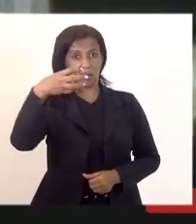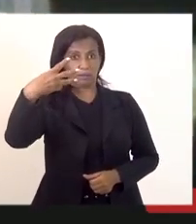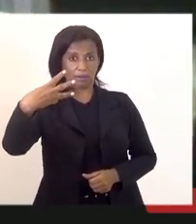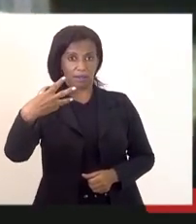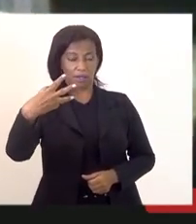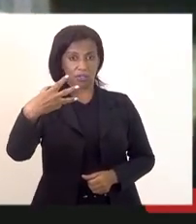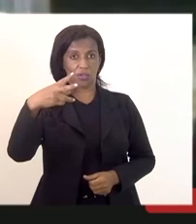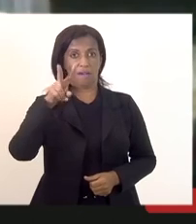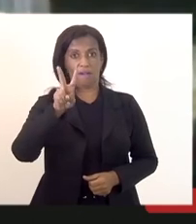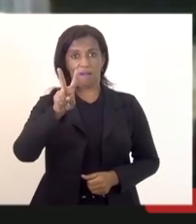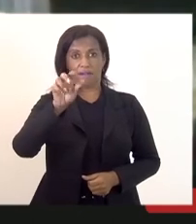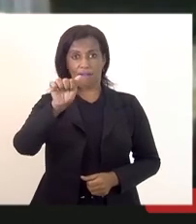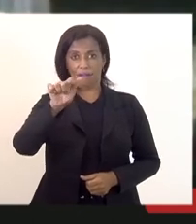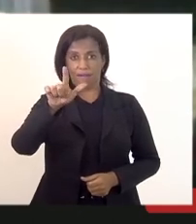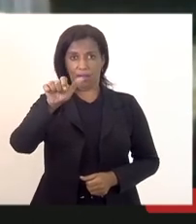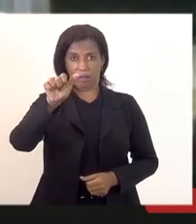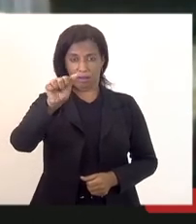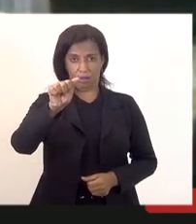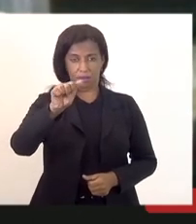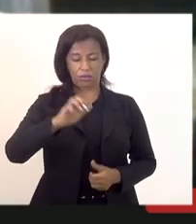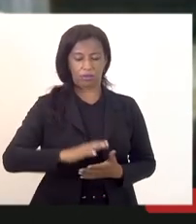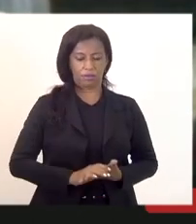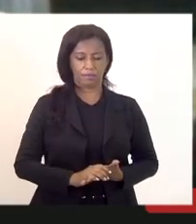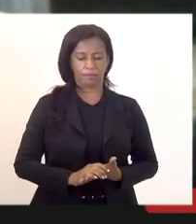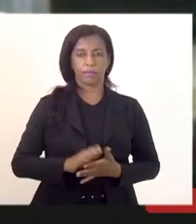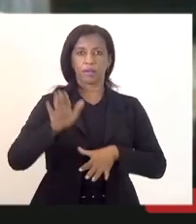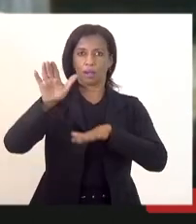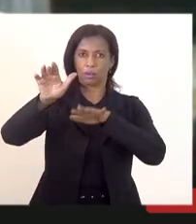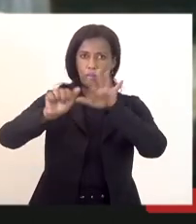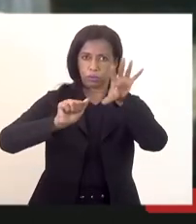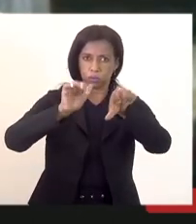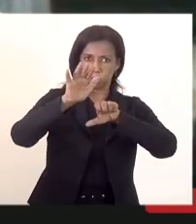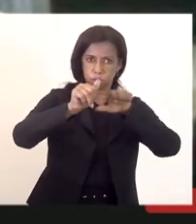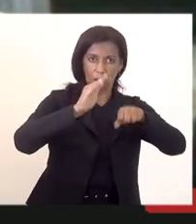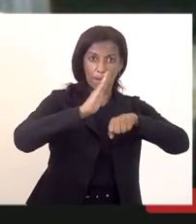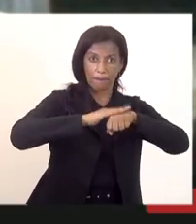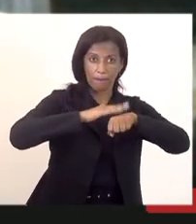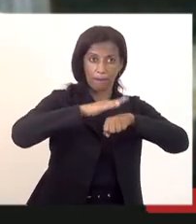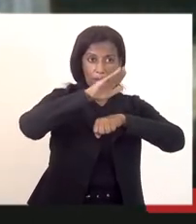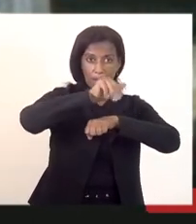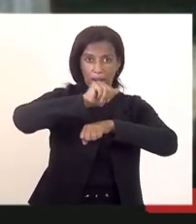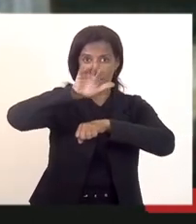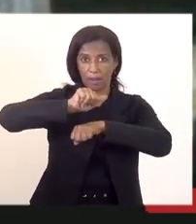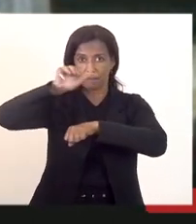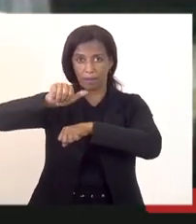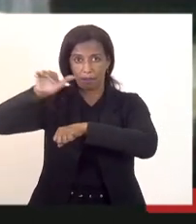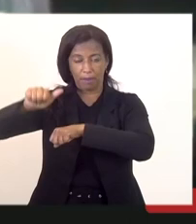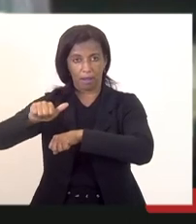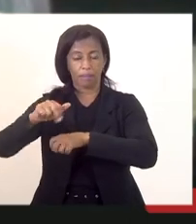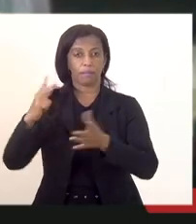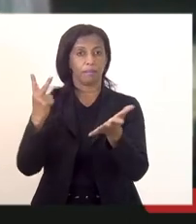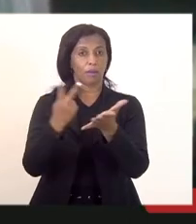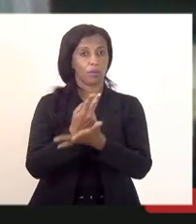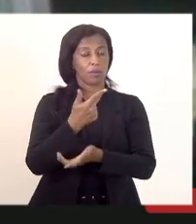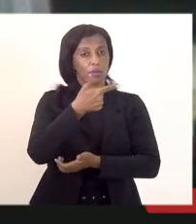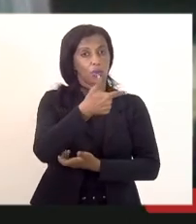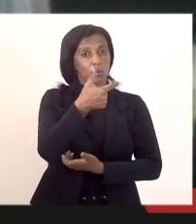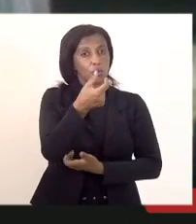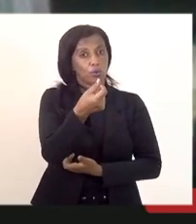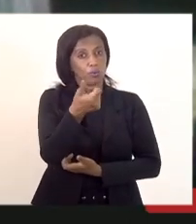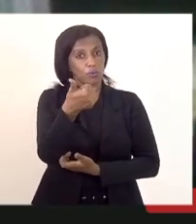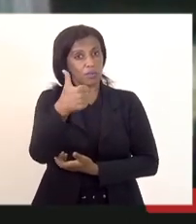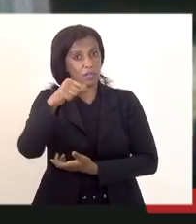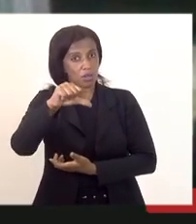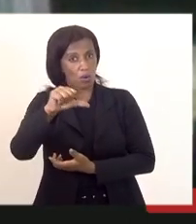que foram chamadas que foram abertas no ano de 2019 para